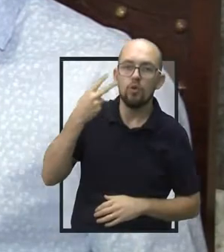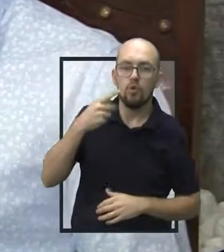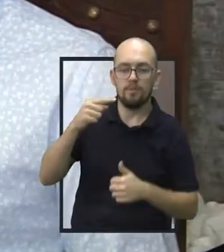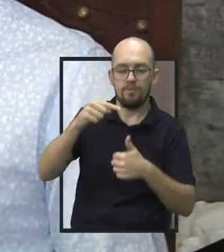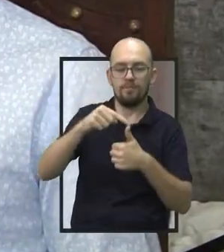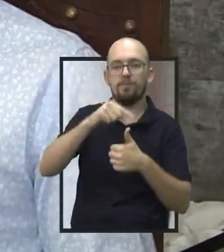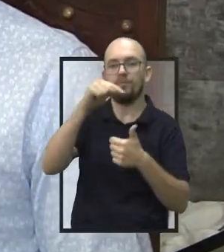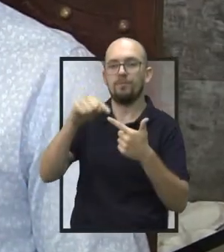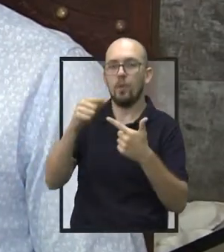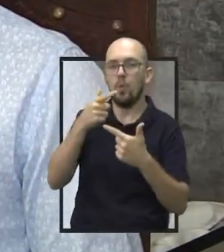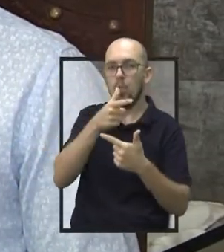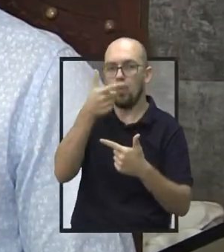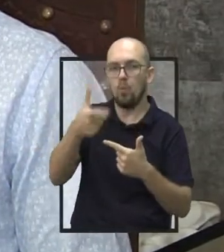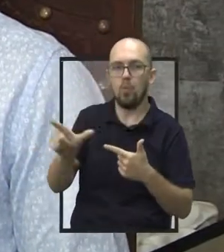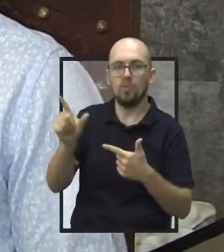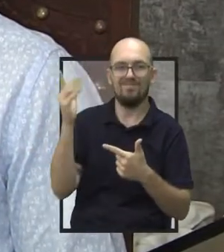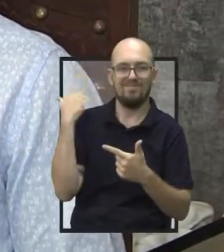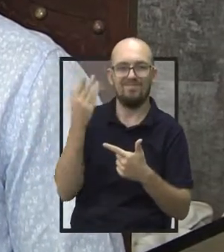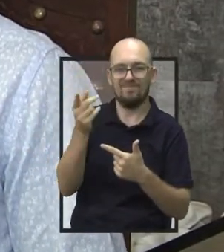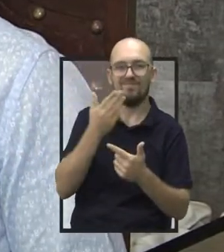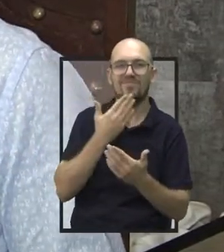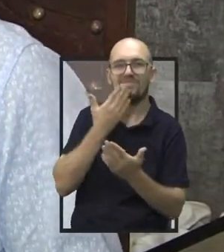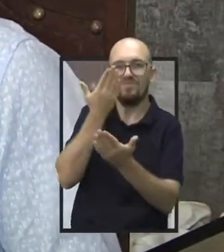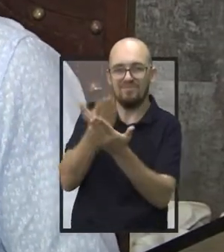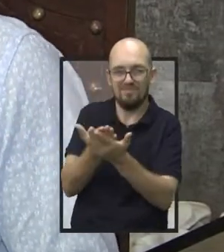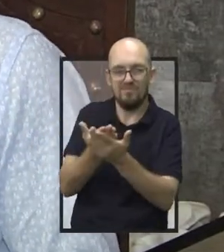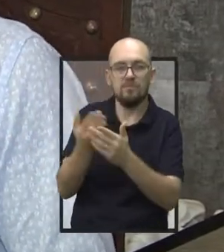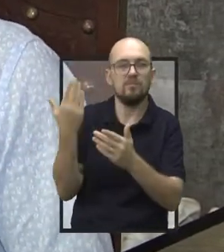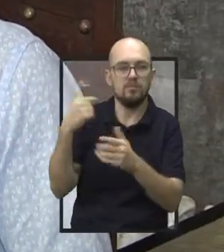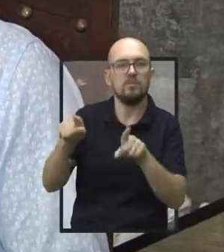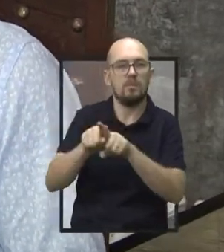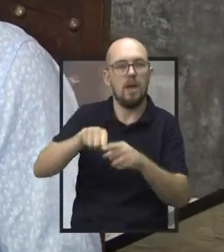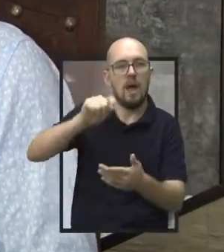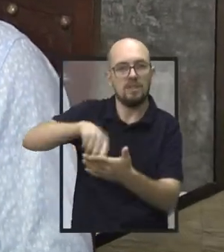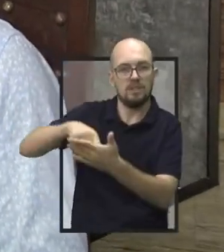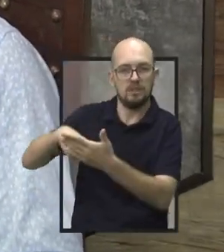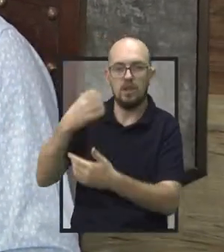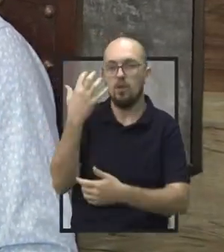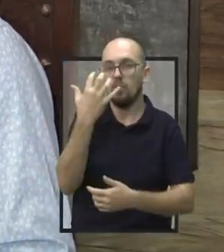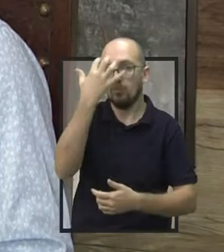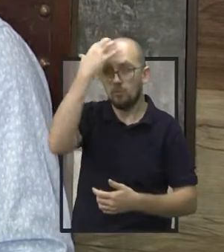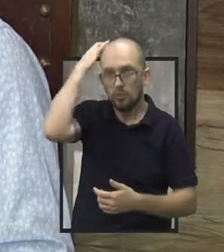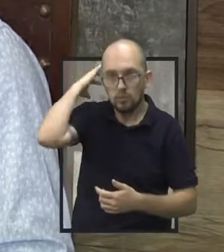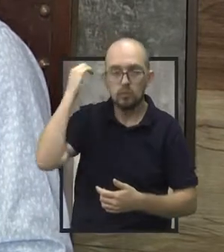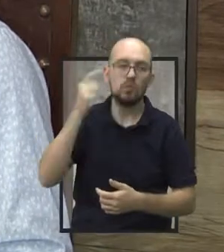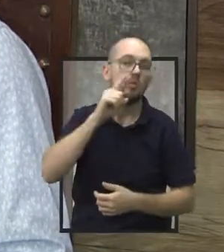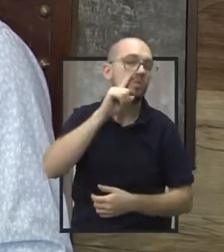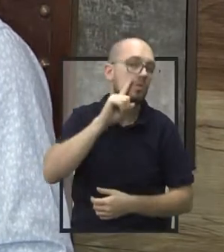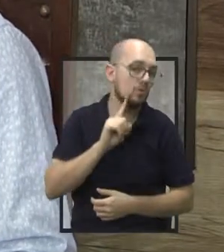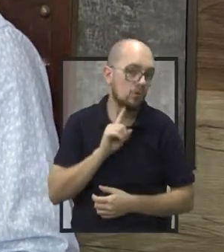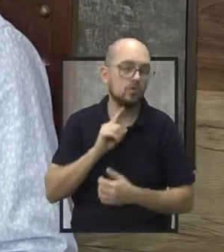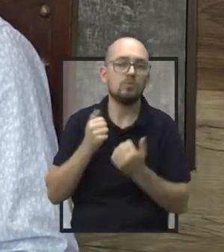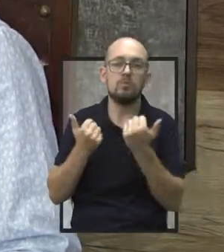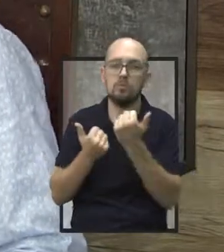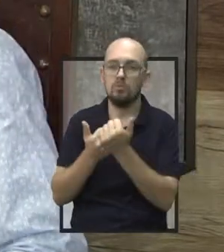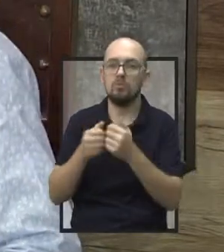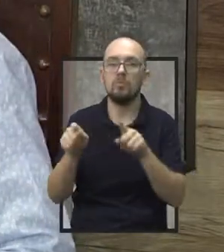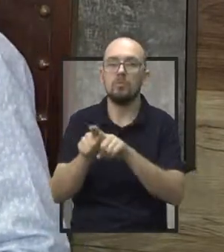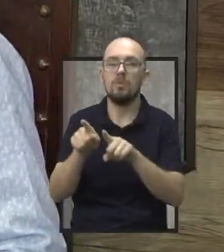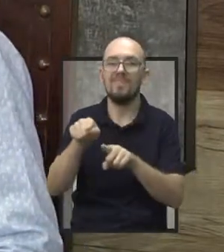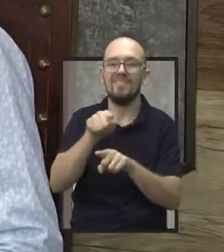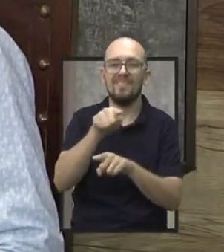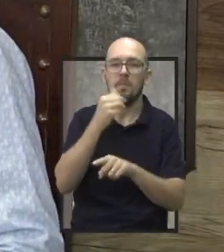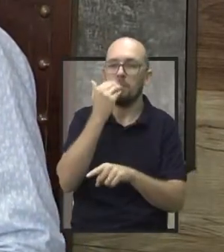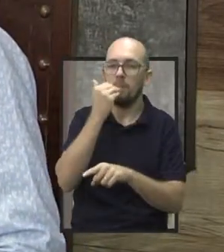o senhor protocolou na última sessão ordinária, que também é assinado pelos vereadores Toninho Maçom e a gentil Américo Cato, o senhor